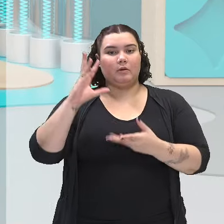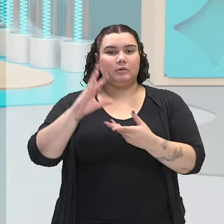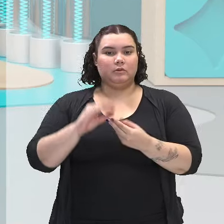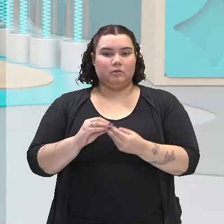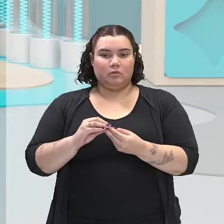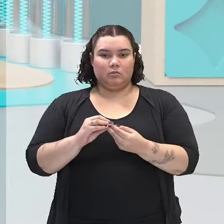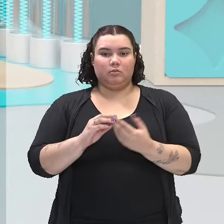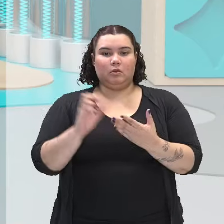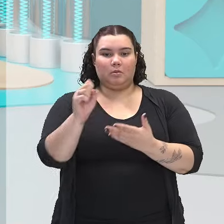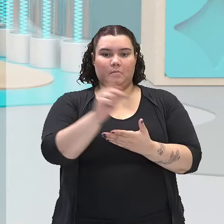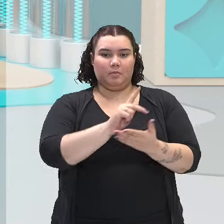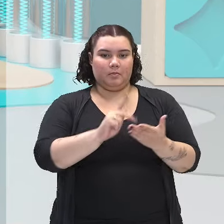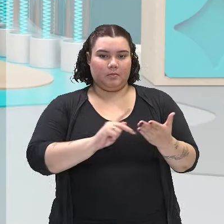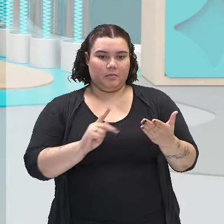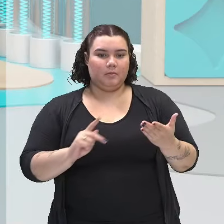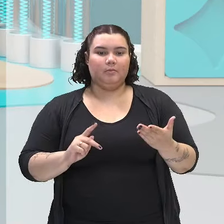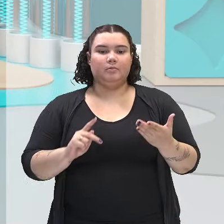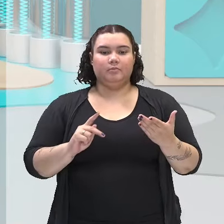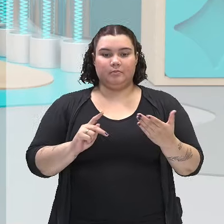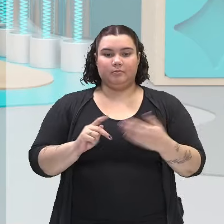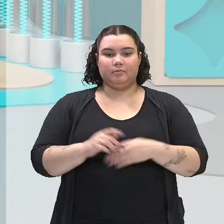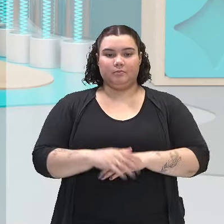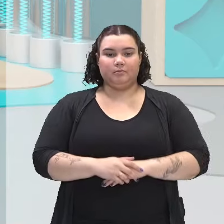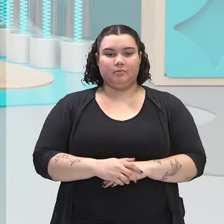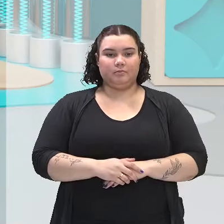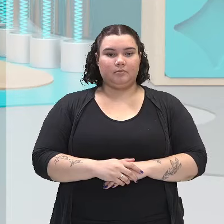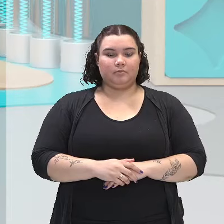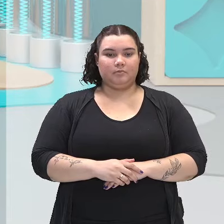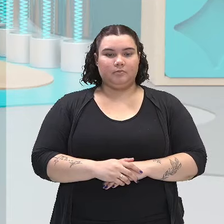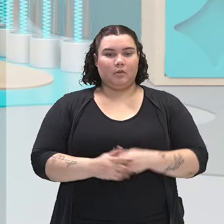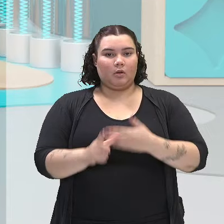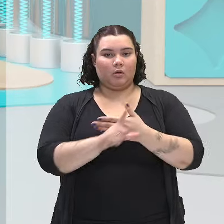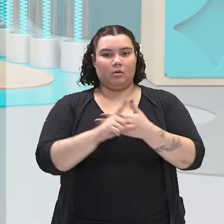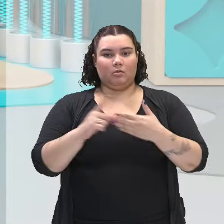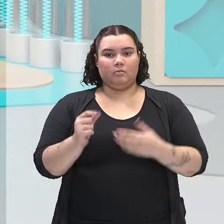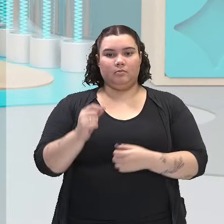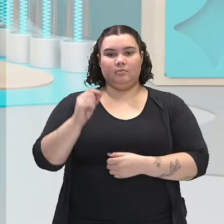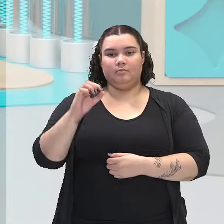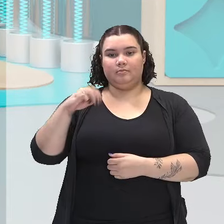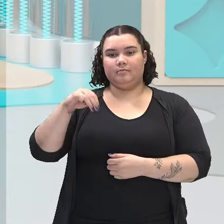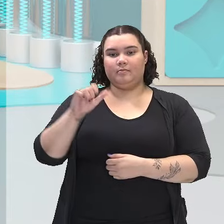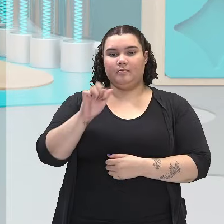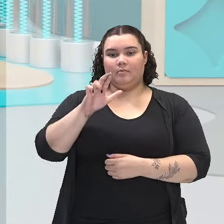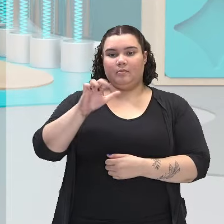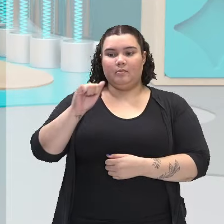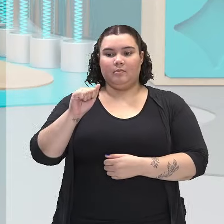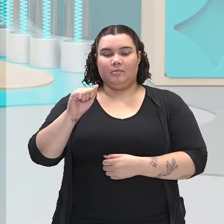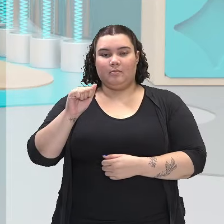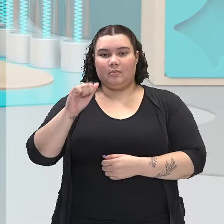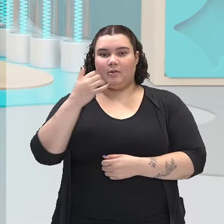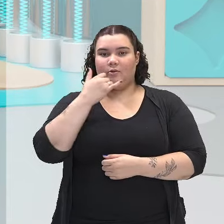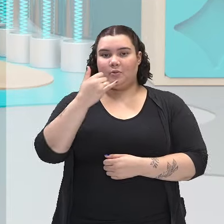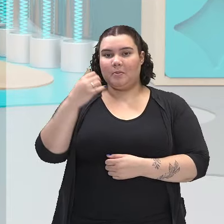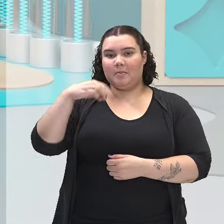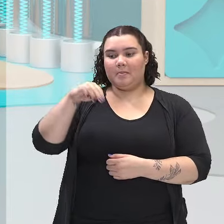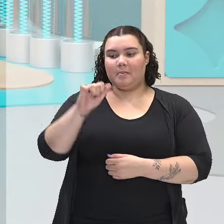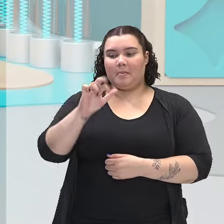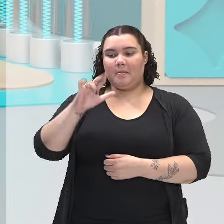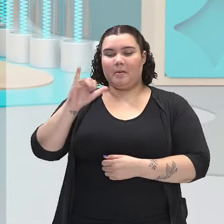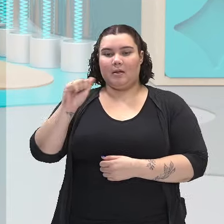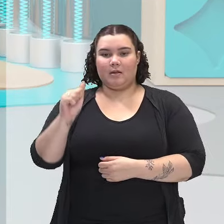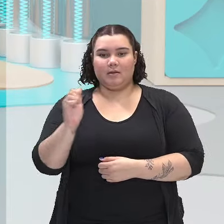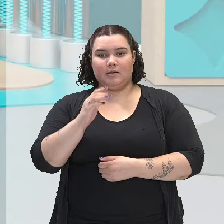dessa voz poética da Márcia Gambeba. Vamos lá. O poema, turma, é